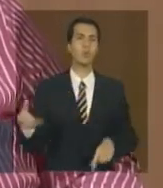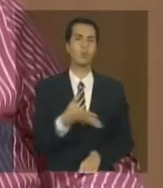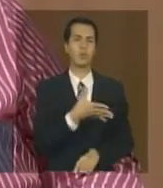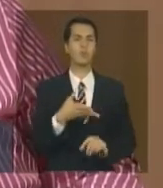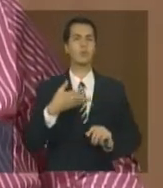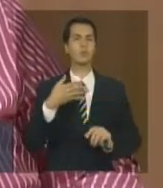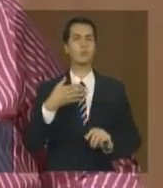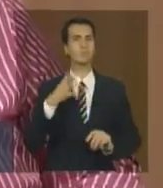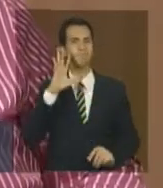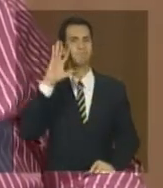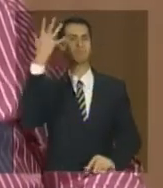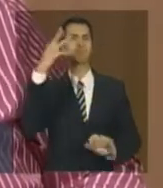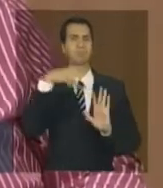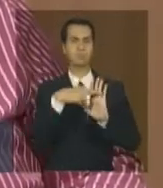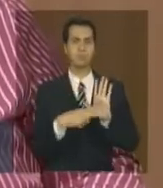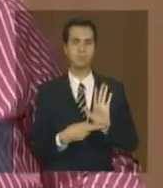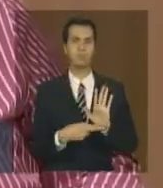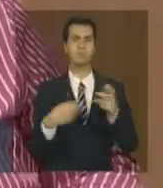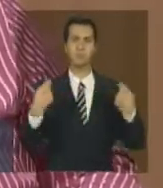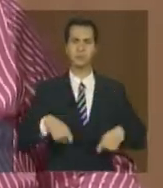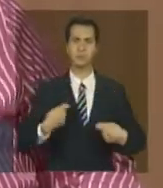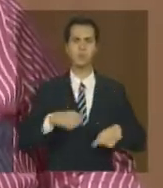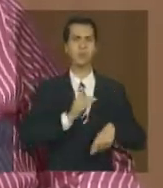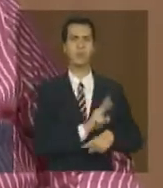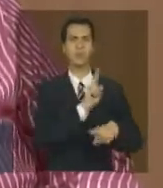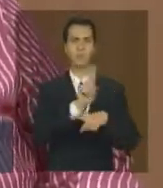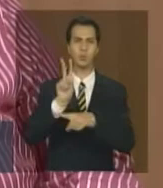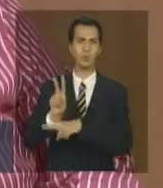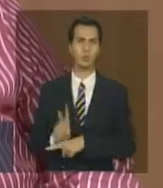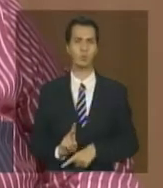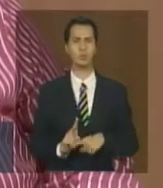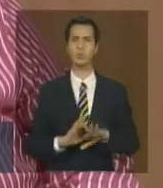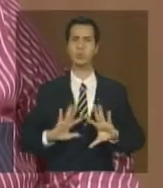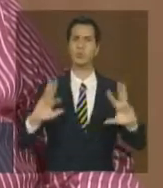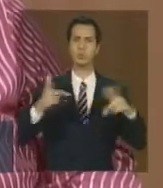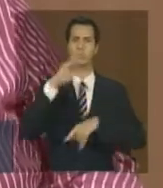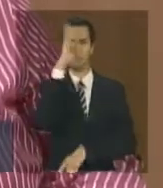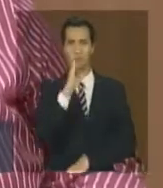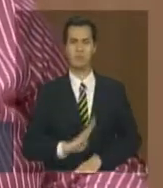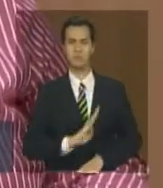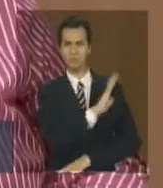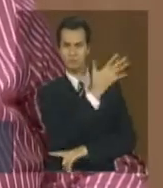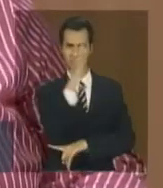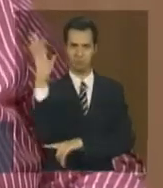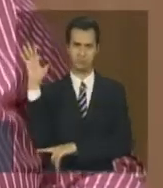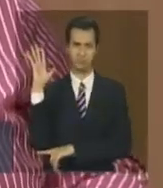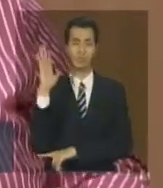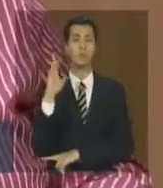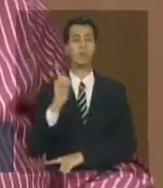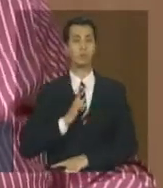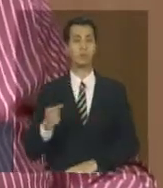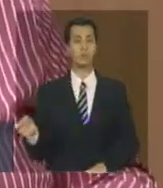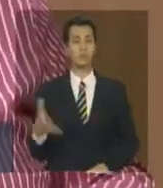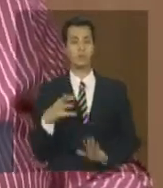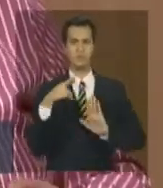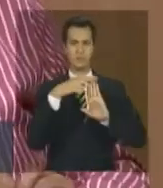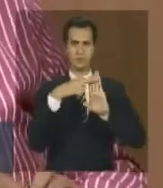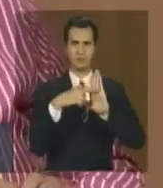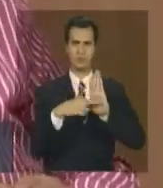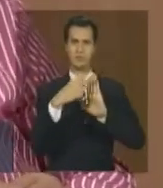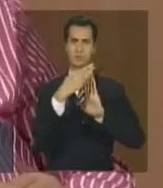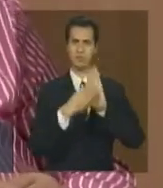para podermos realmente proteger os biomas brasileiros então há uma redução da dinâmica daquilo que a chama